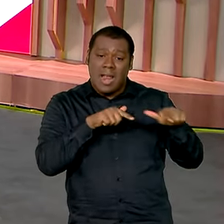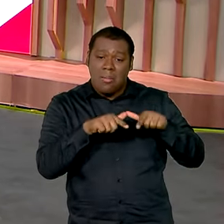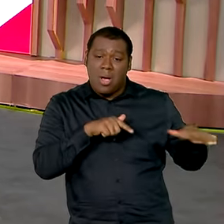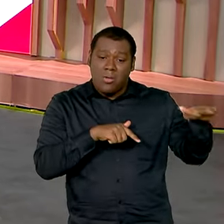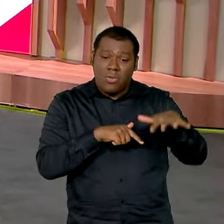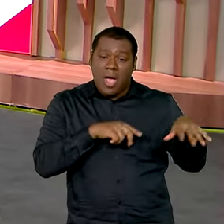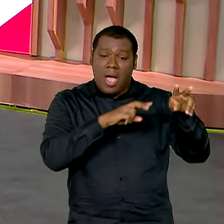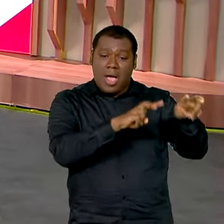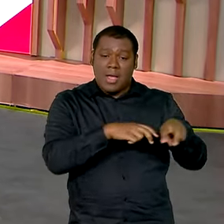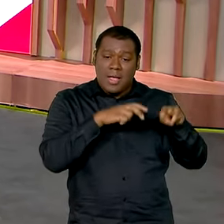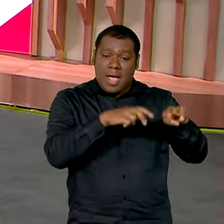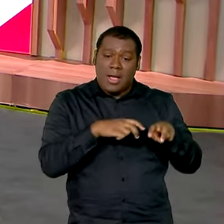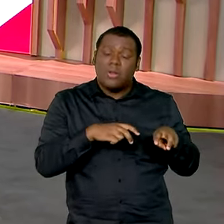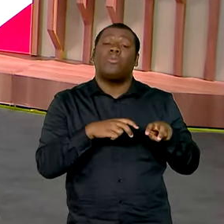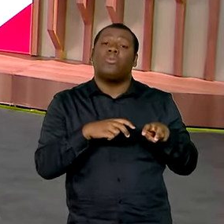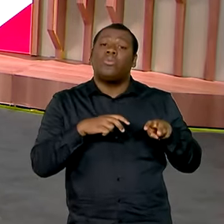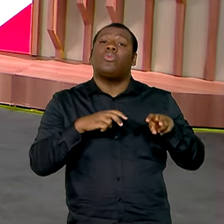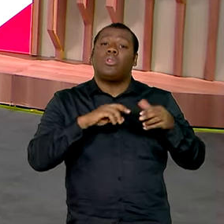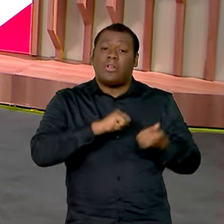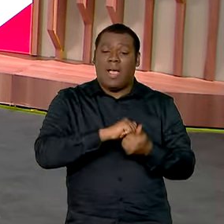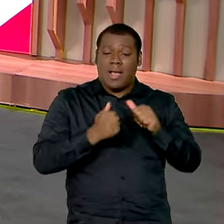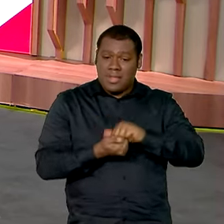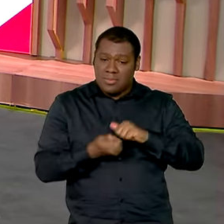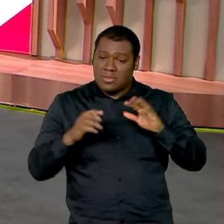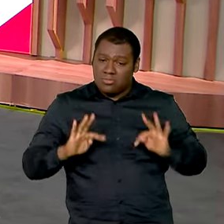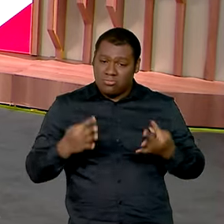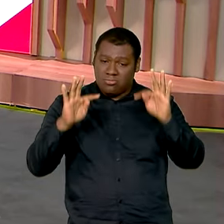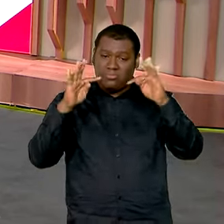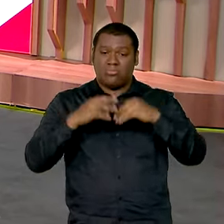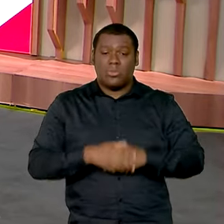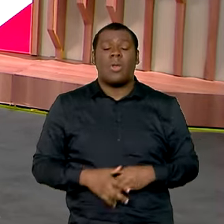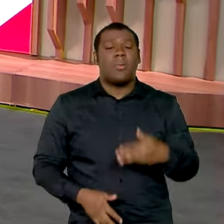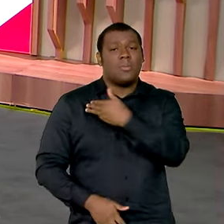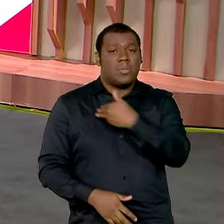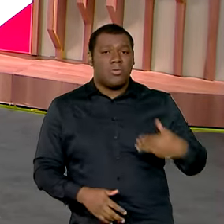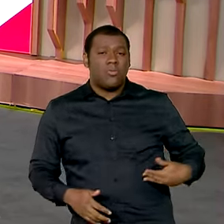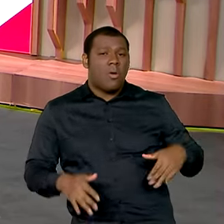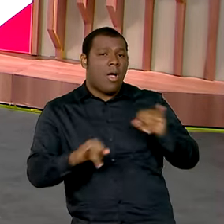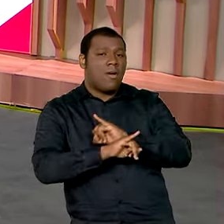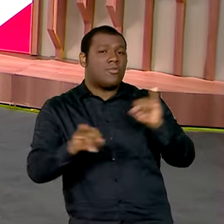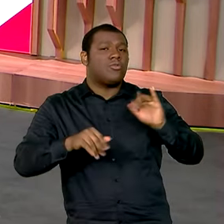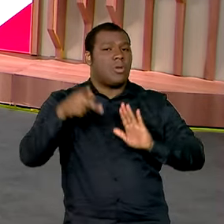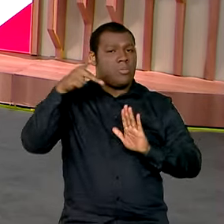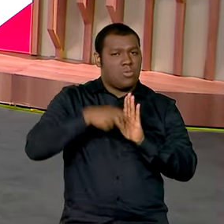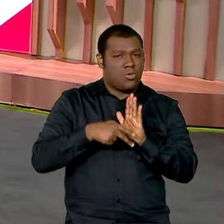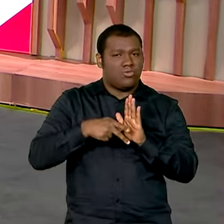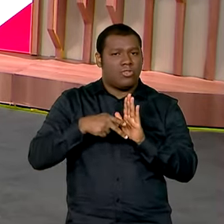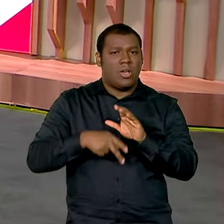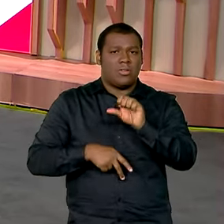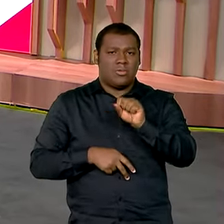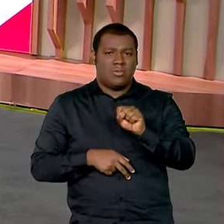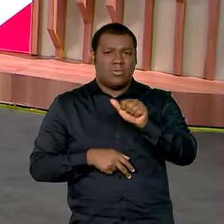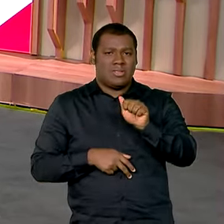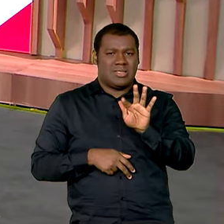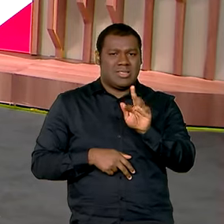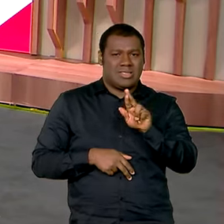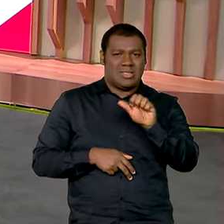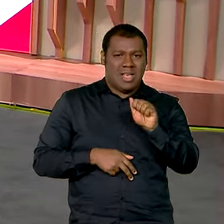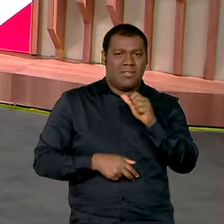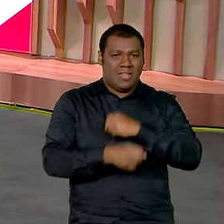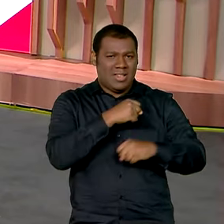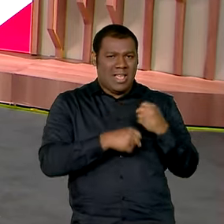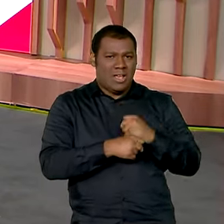menores, para aqueles pequenos. Outra coisa que o ministro destacou, Vanessa, foi sobre o plano safra. O plano safra 23